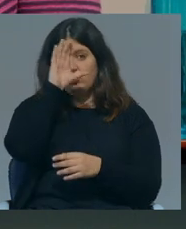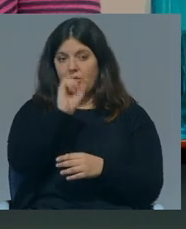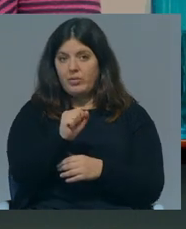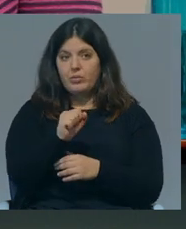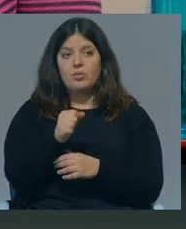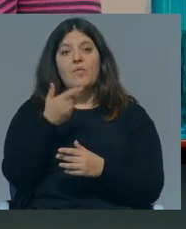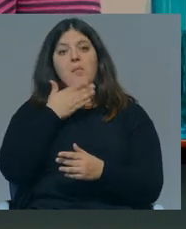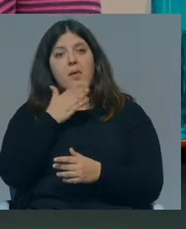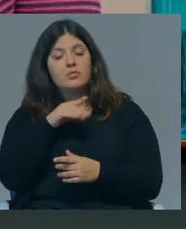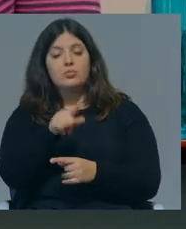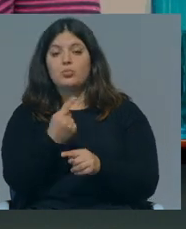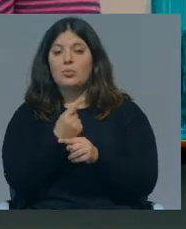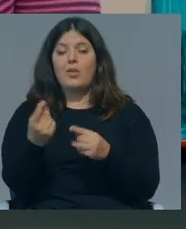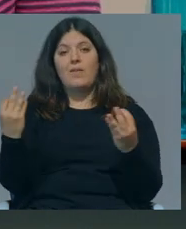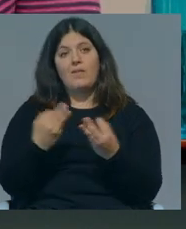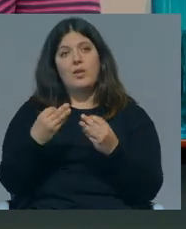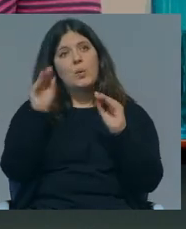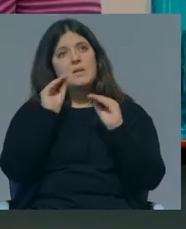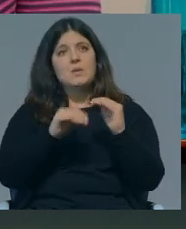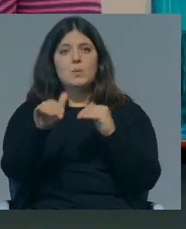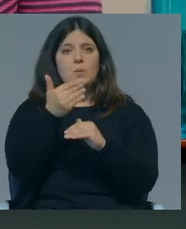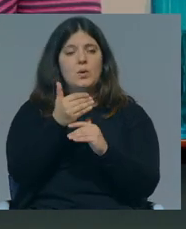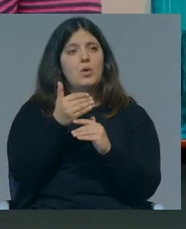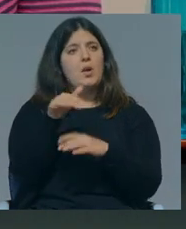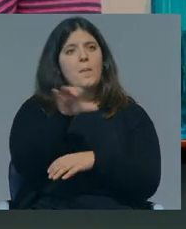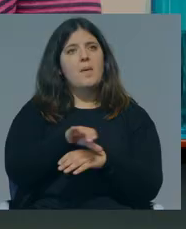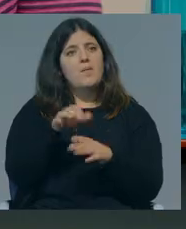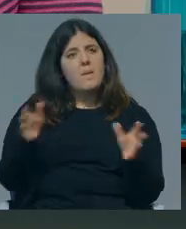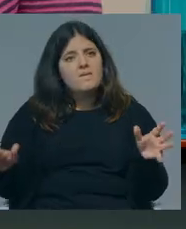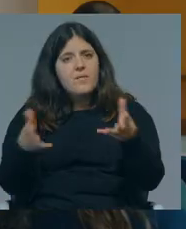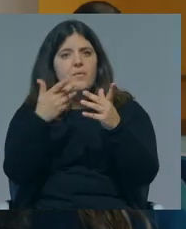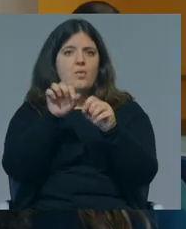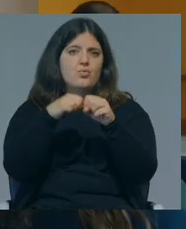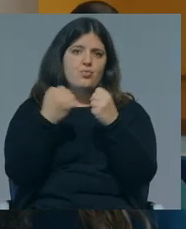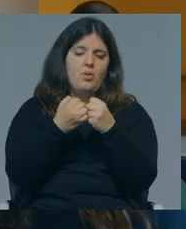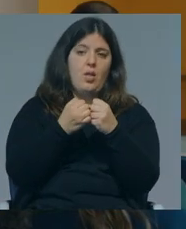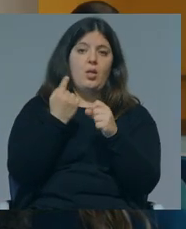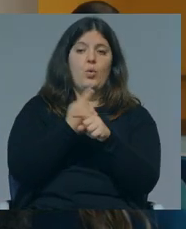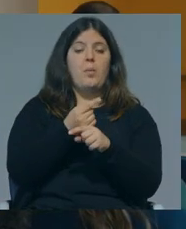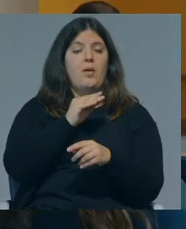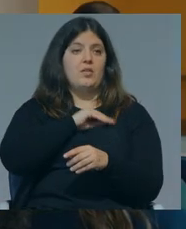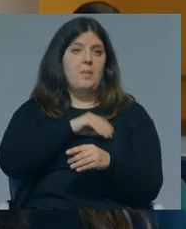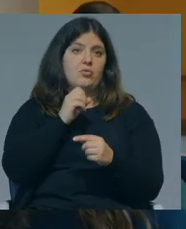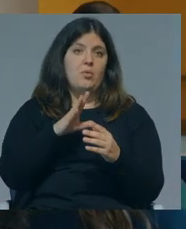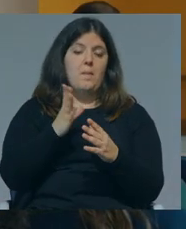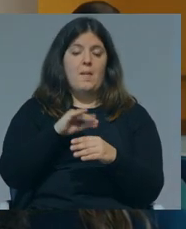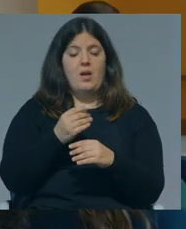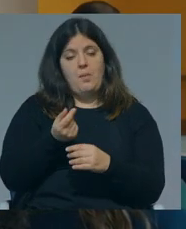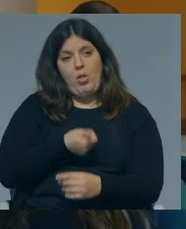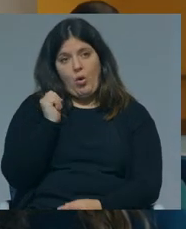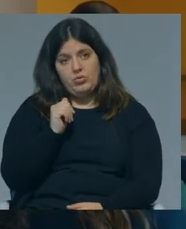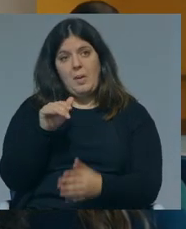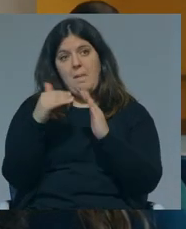empréstimos, porque de facto o ensino superior, lá está, é um mecanismo de elevador social e como gera rendimentos mais elevados em média,